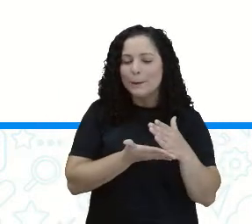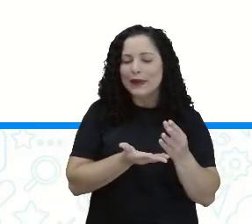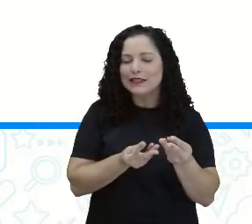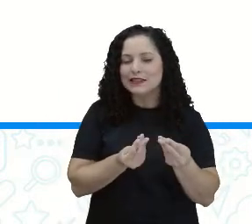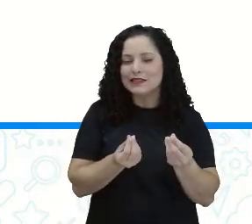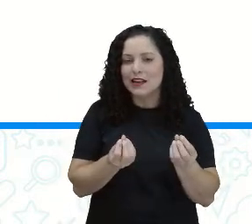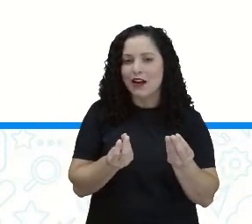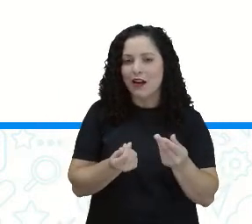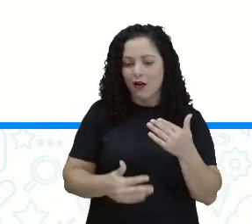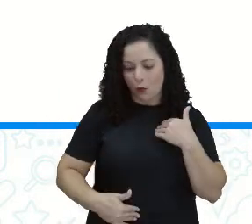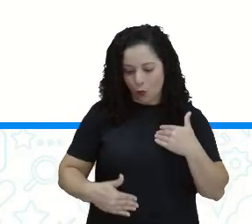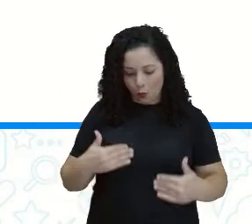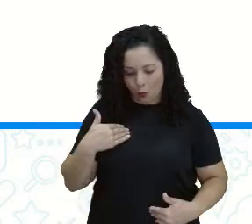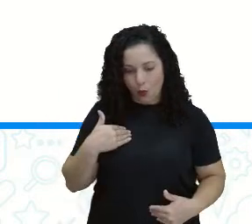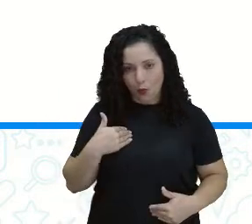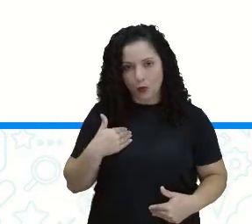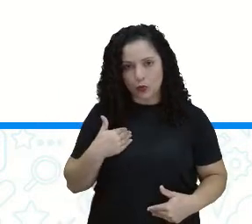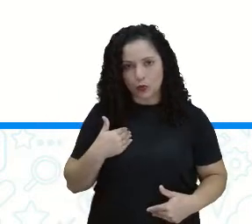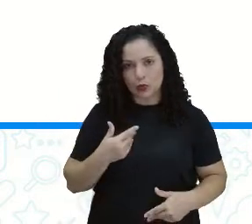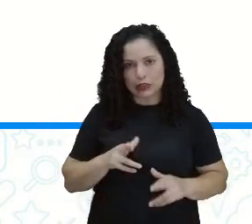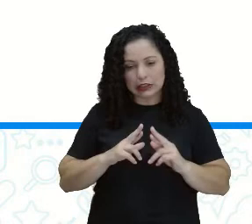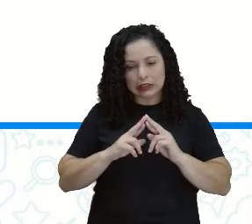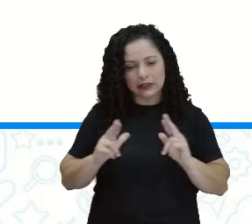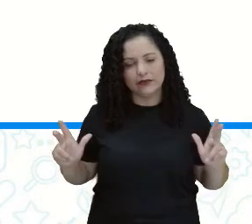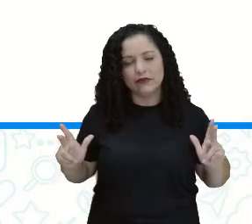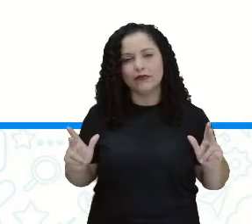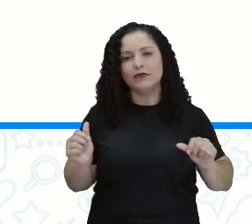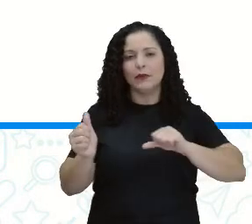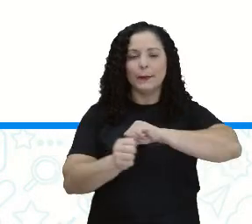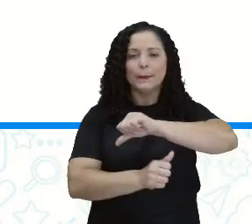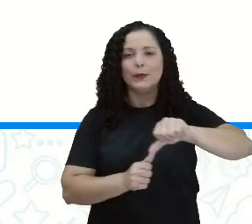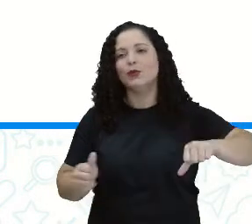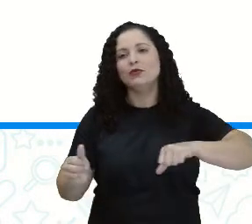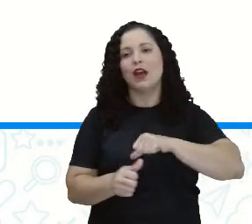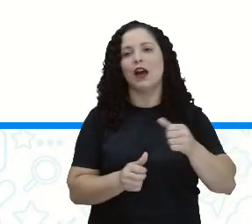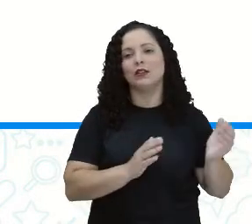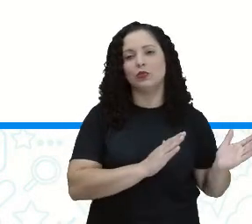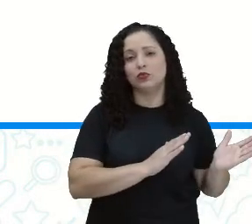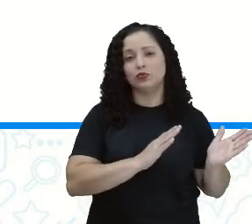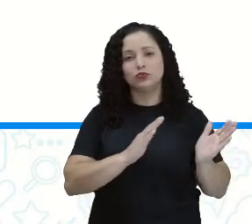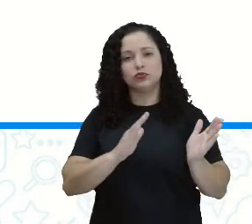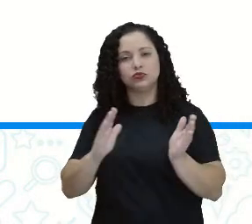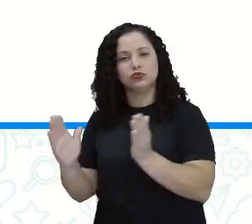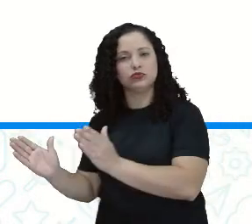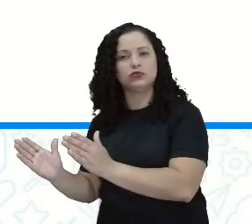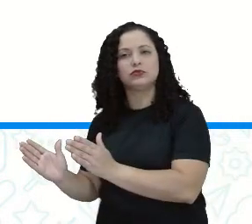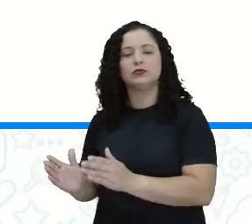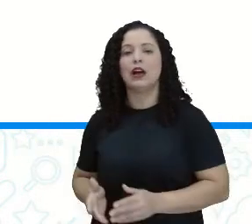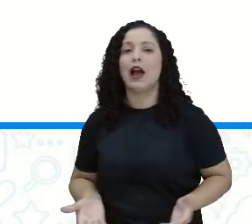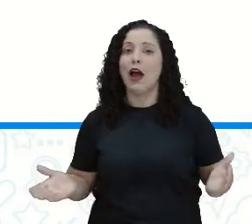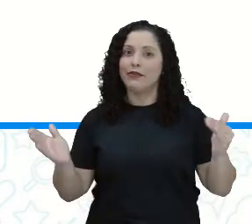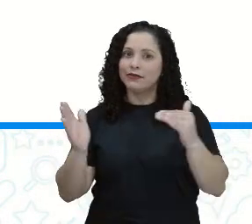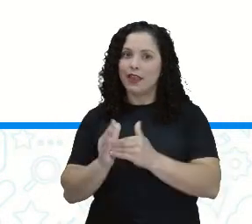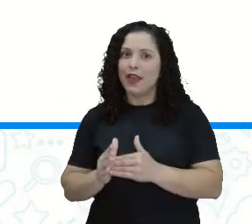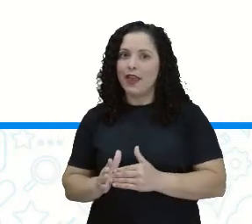adolescência. Se estendendo durante todo o período para a fase